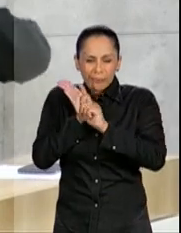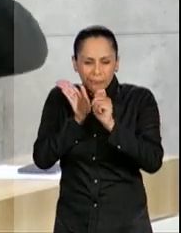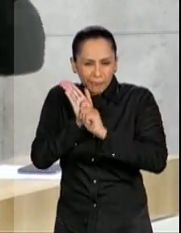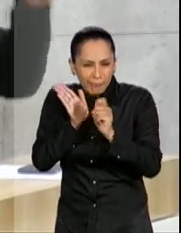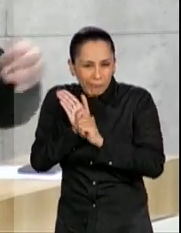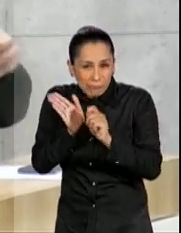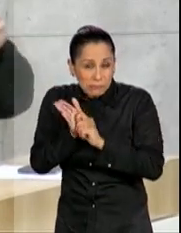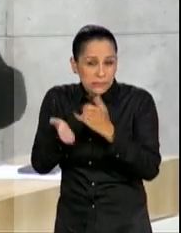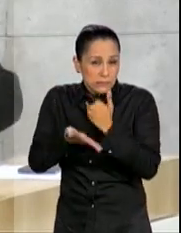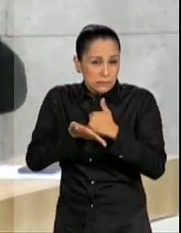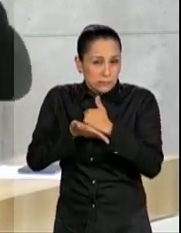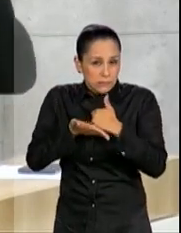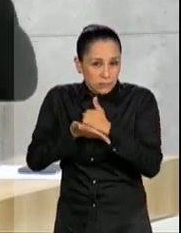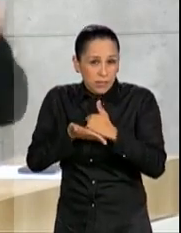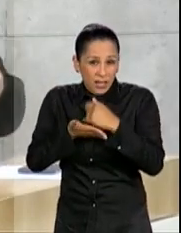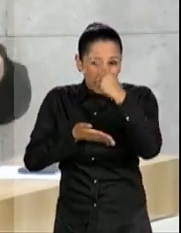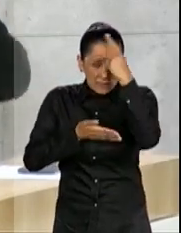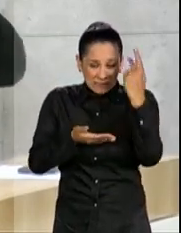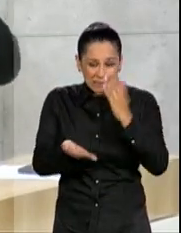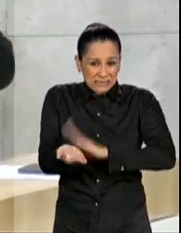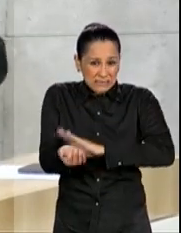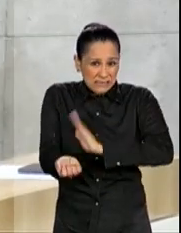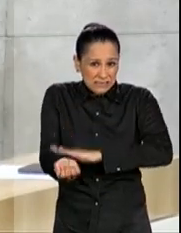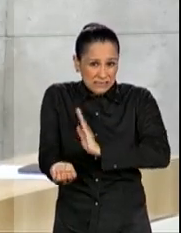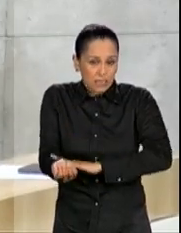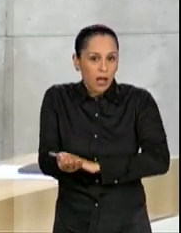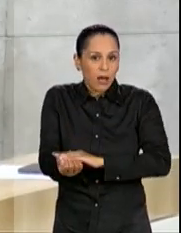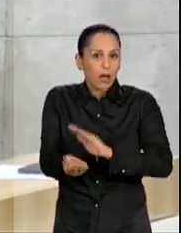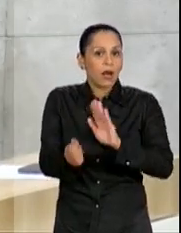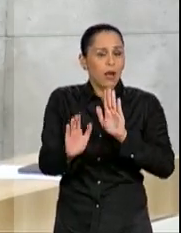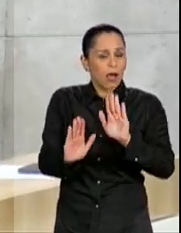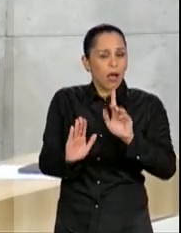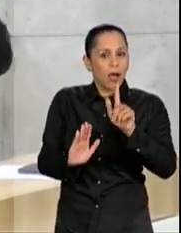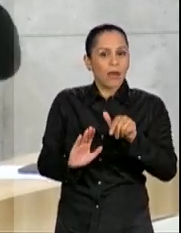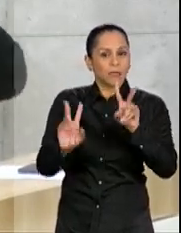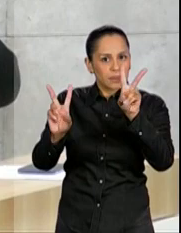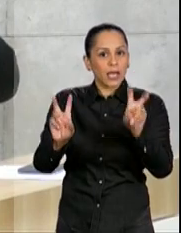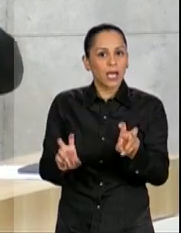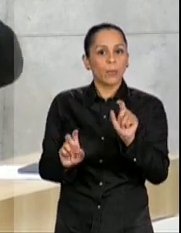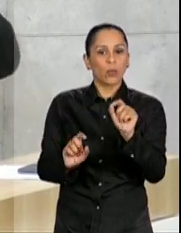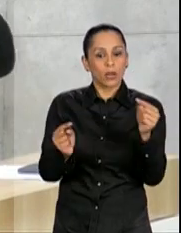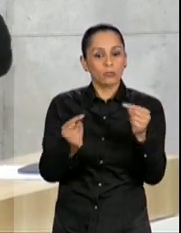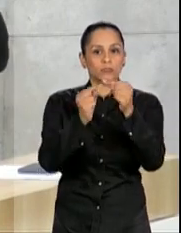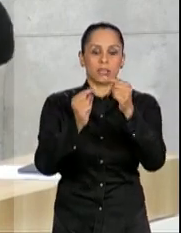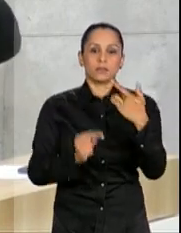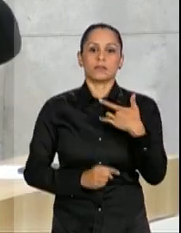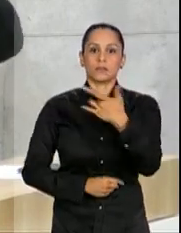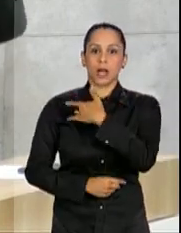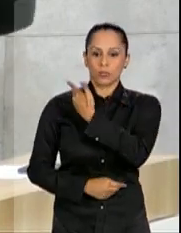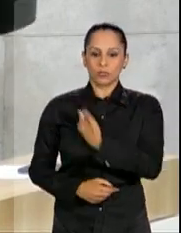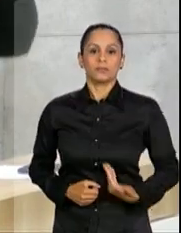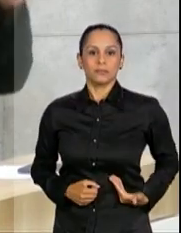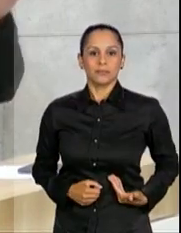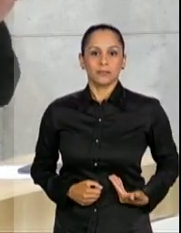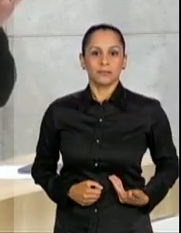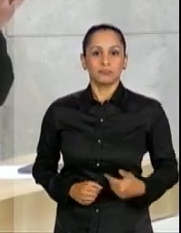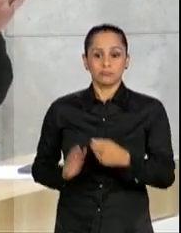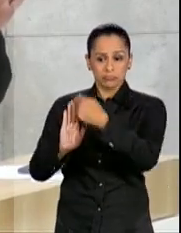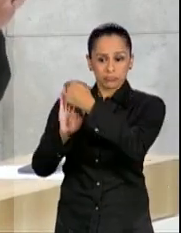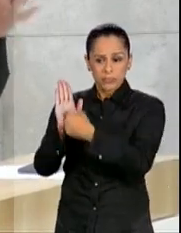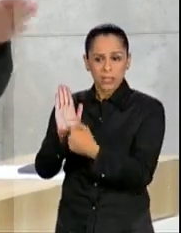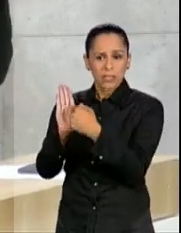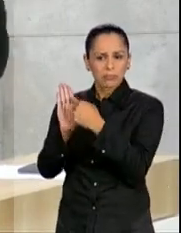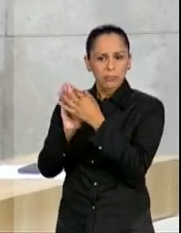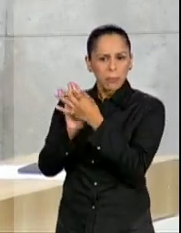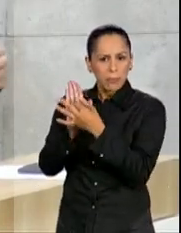compulsivo, que é dependente. Esse é um caso de saúde pública. O texto já começa bem adiantado em relação